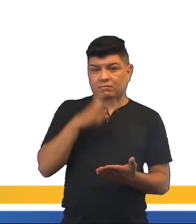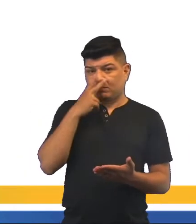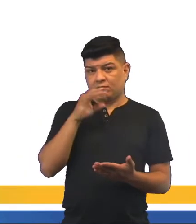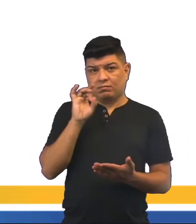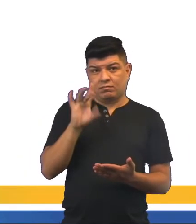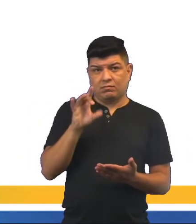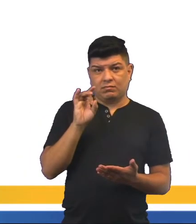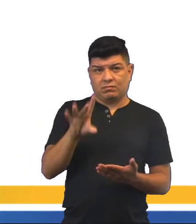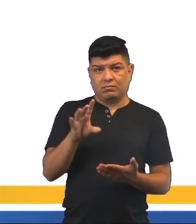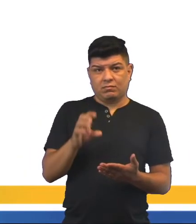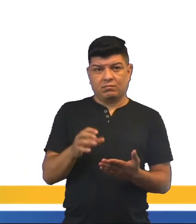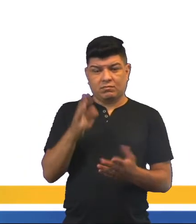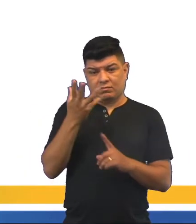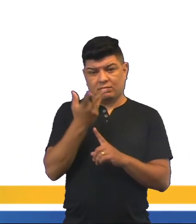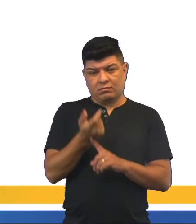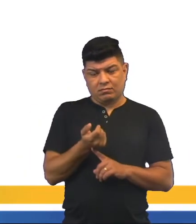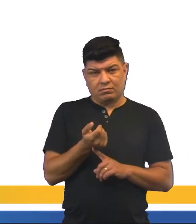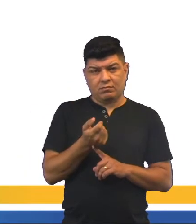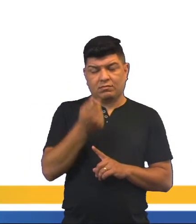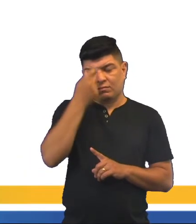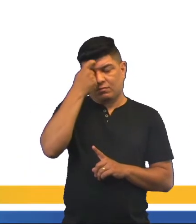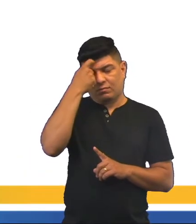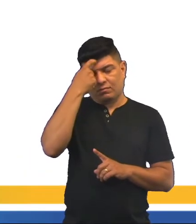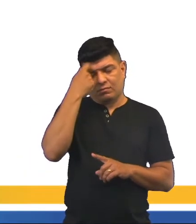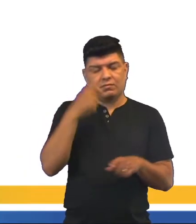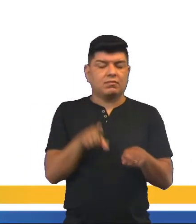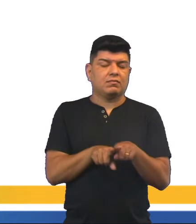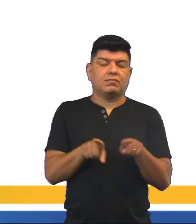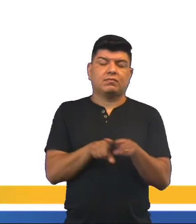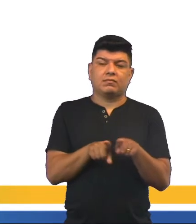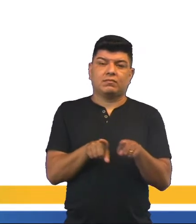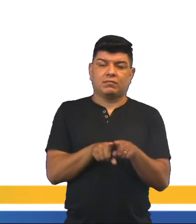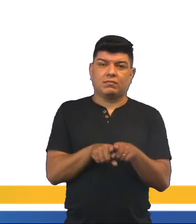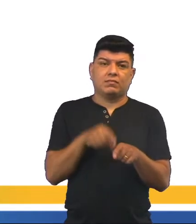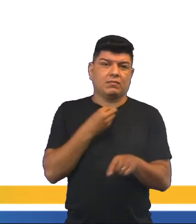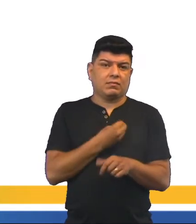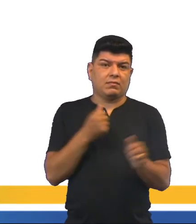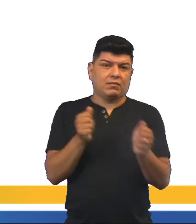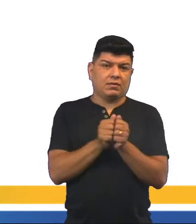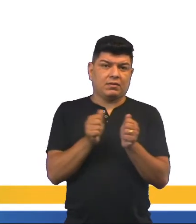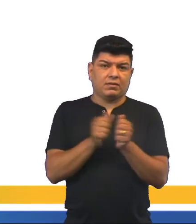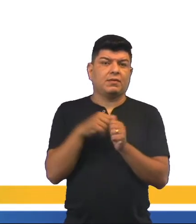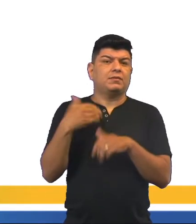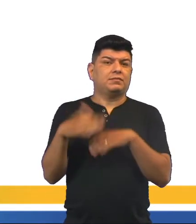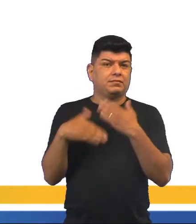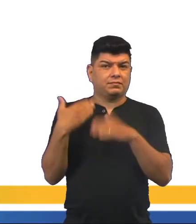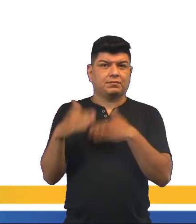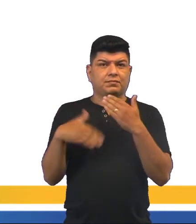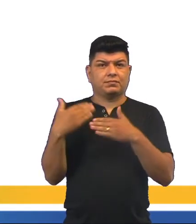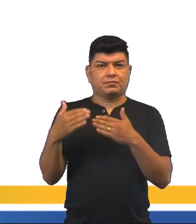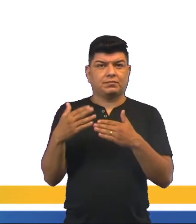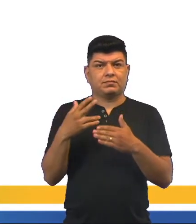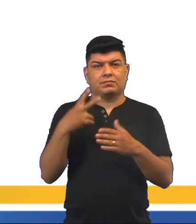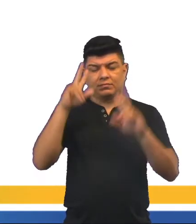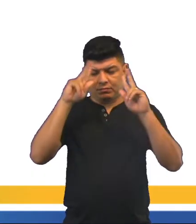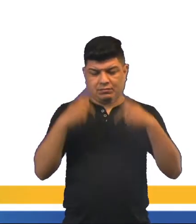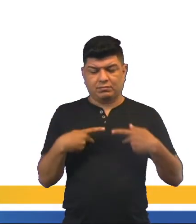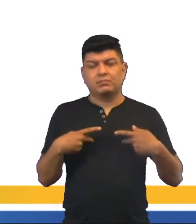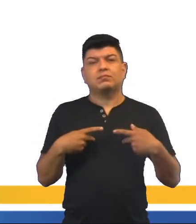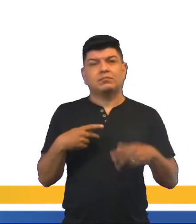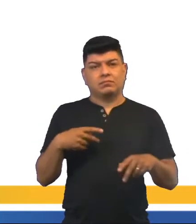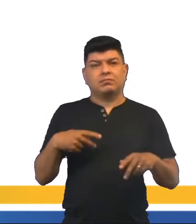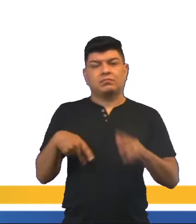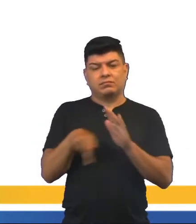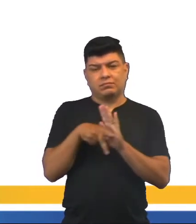somente uma formação artística, né? E também passou a fazer parte do seu desenvolvimento como ser humano,